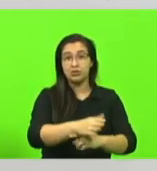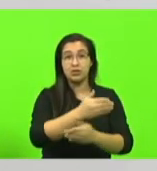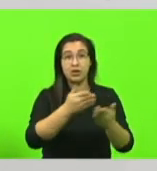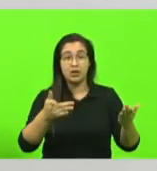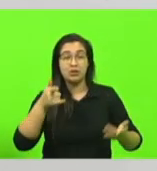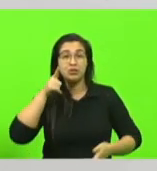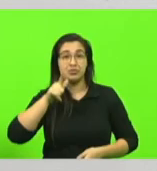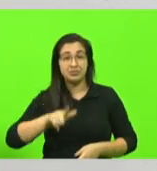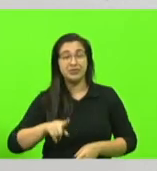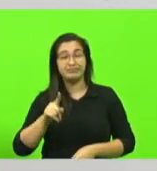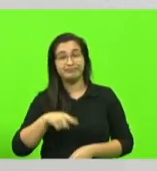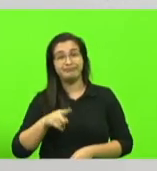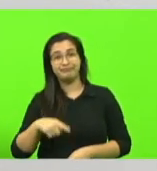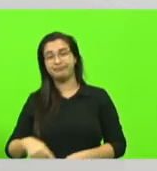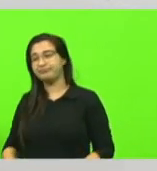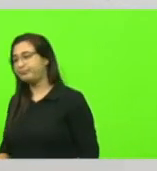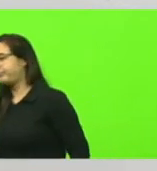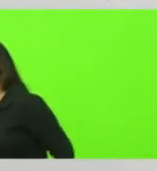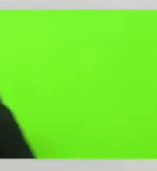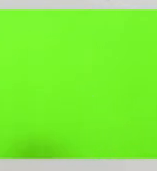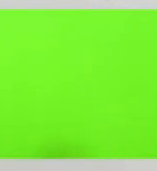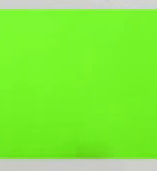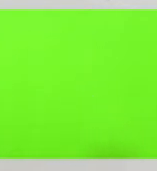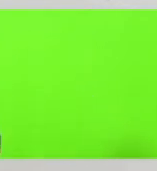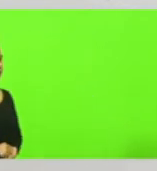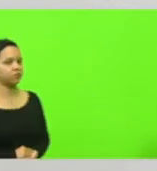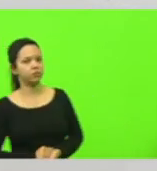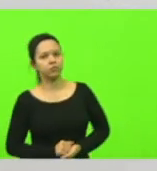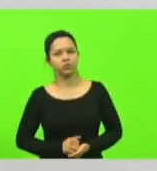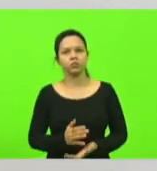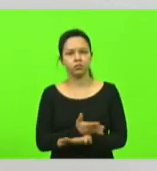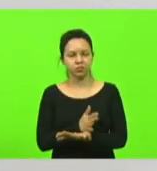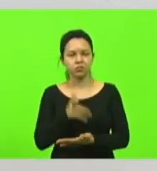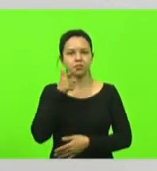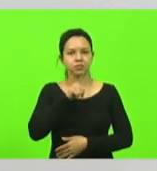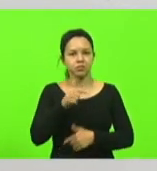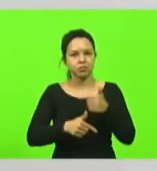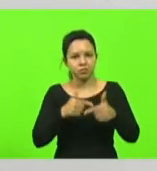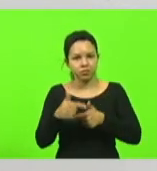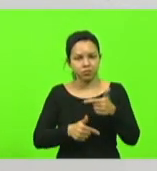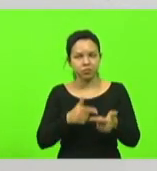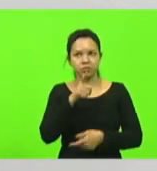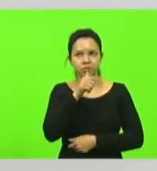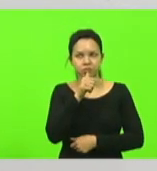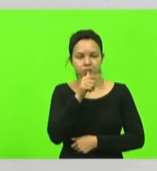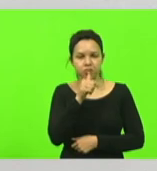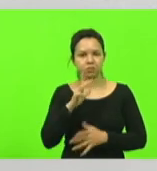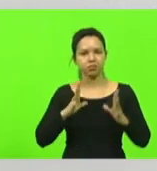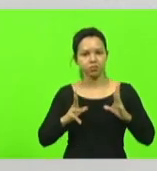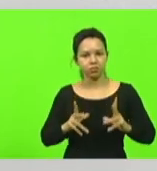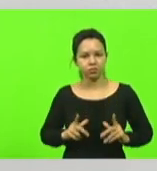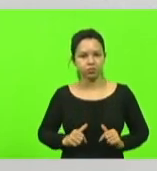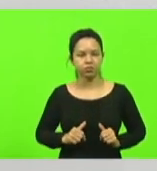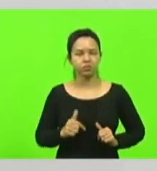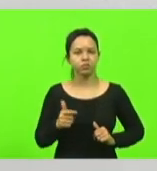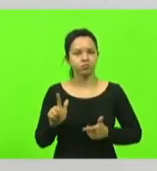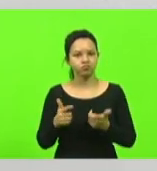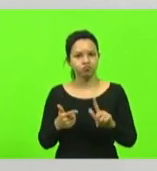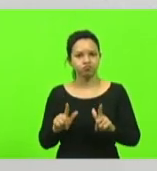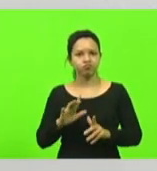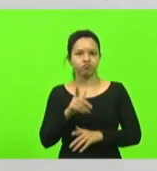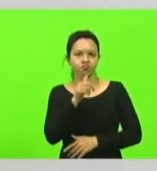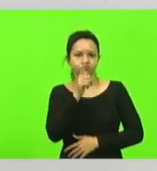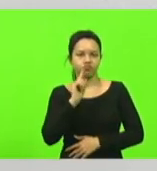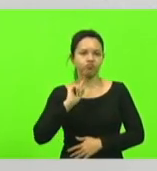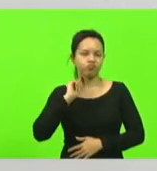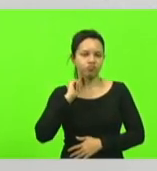caríssimo alguns já conseguem trabalhar com água limpa outros com aquela água suja esse impacto ambiental